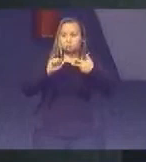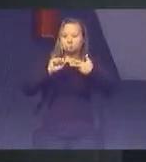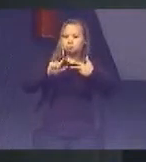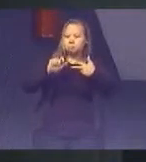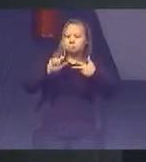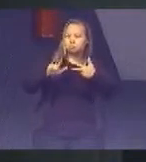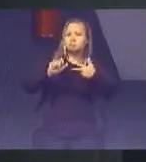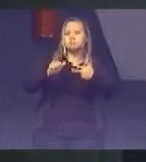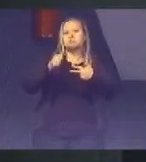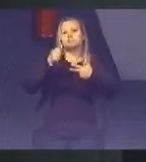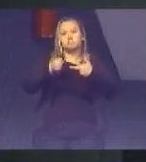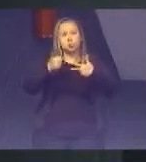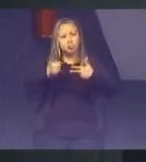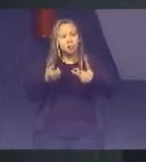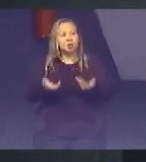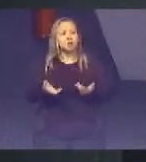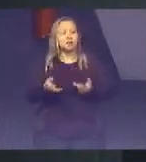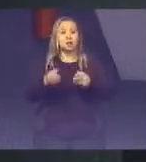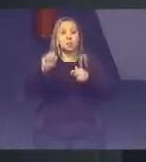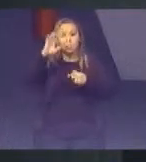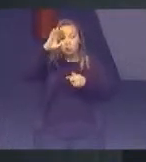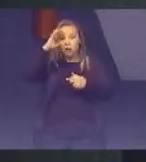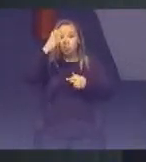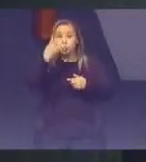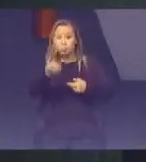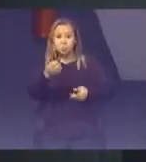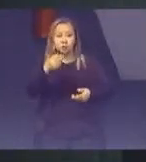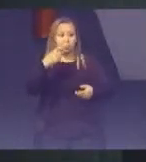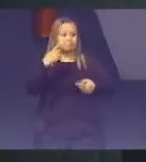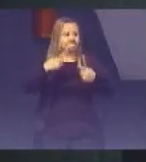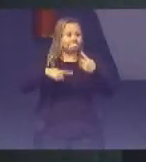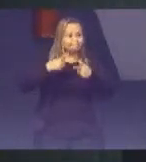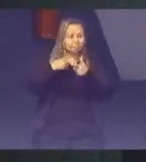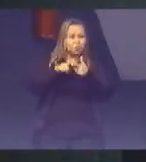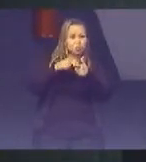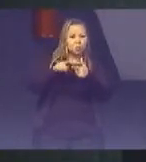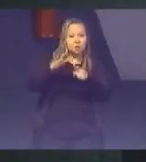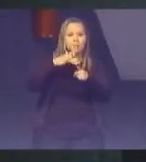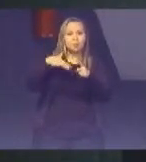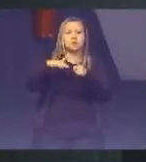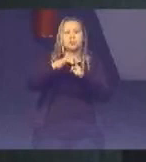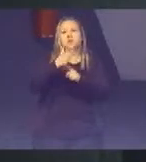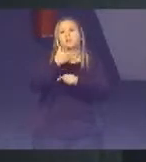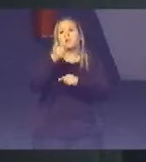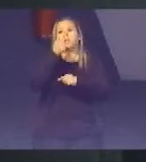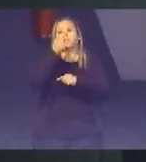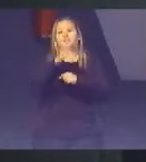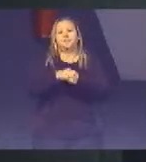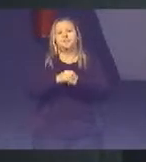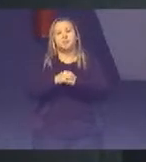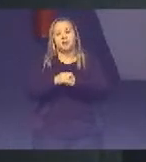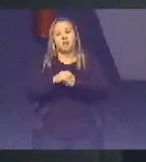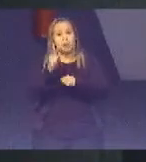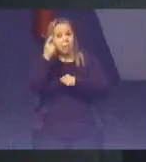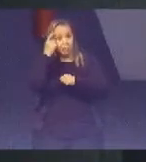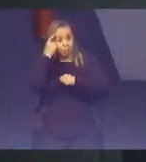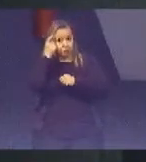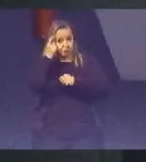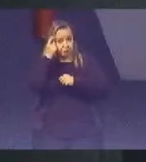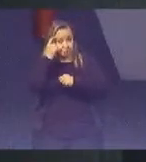celeridade Na solução de problemas Para a sociedade Será muito maior Foi pensando